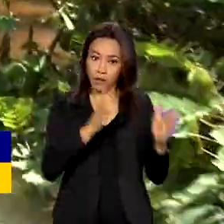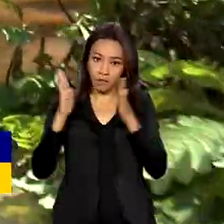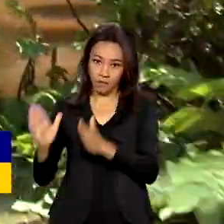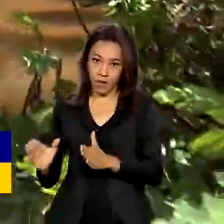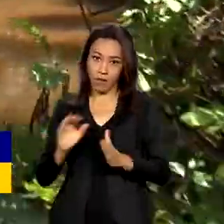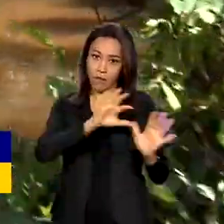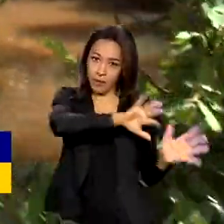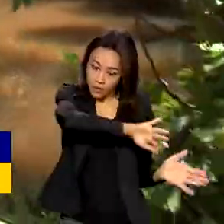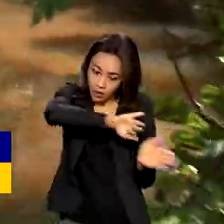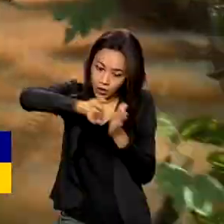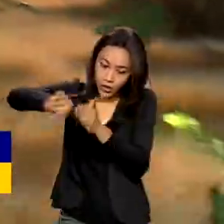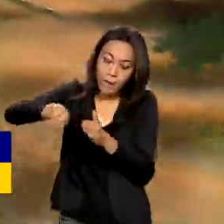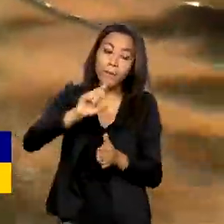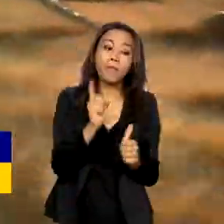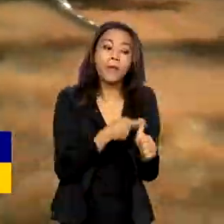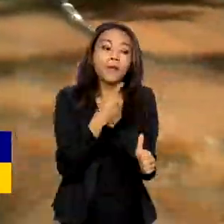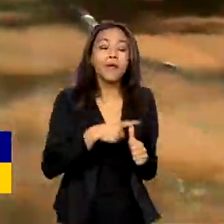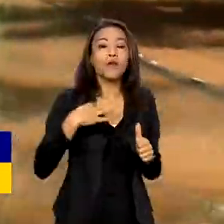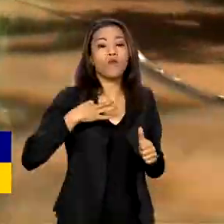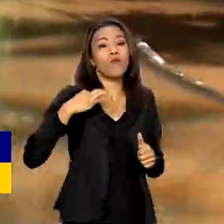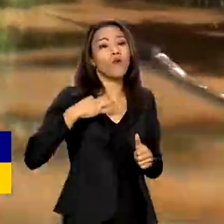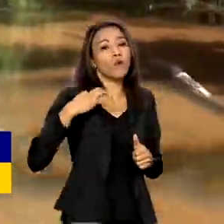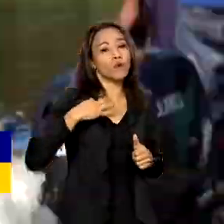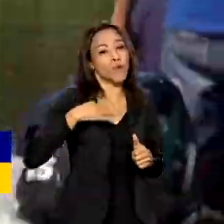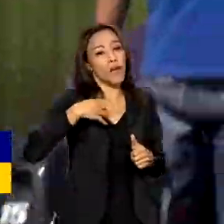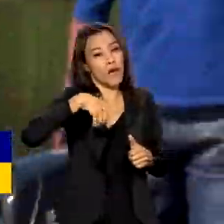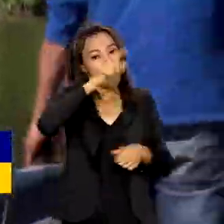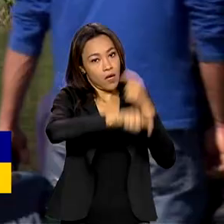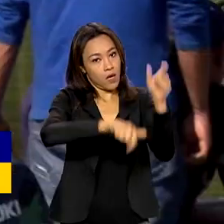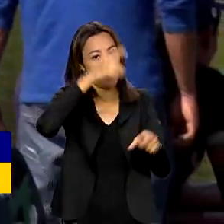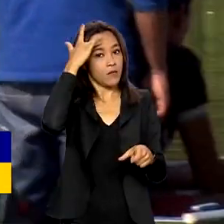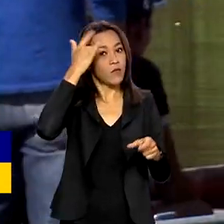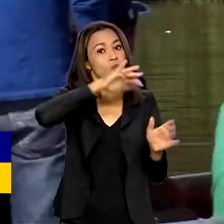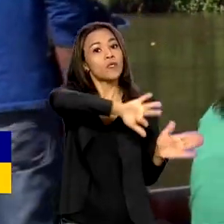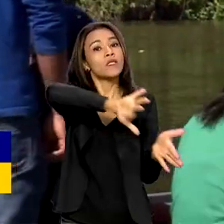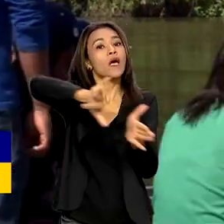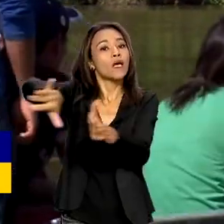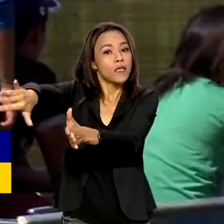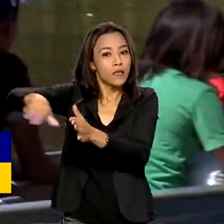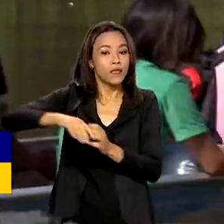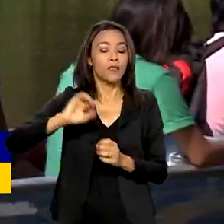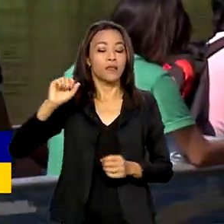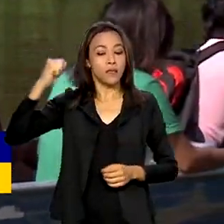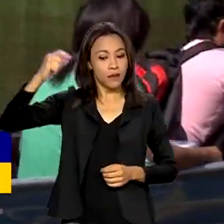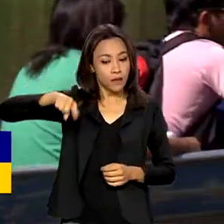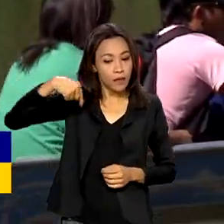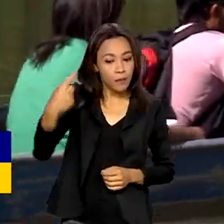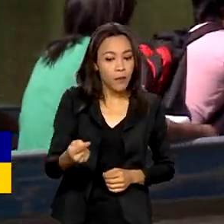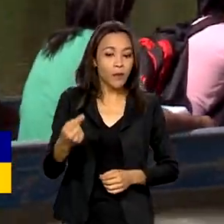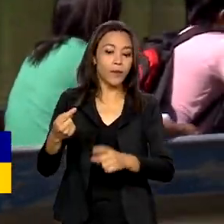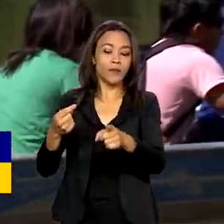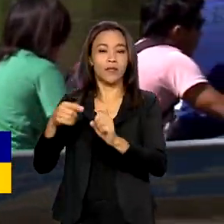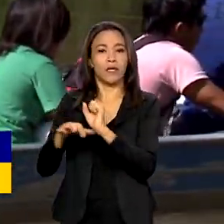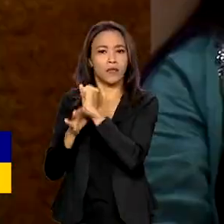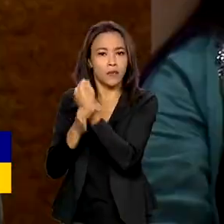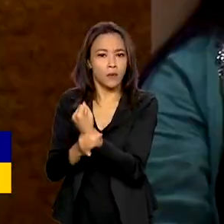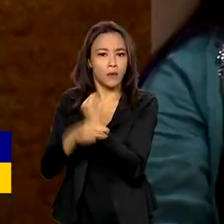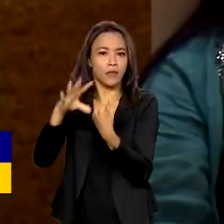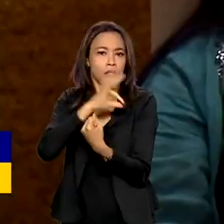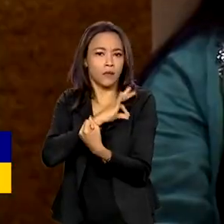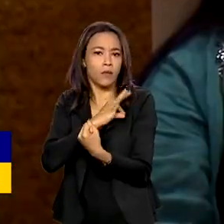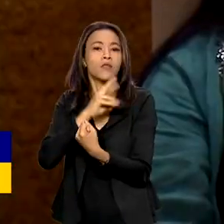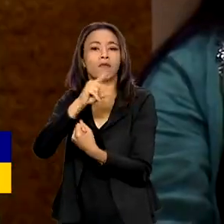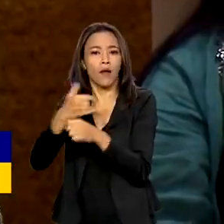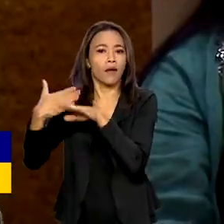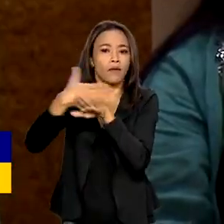primeira com a saída voluntária dos não indígenas. Em seguida, forças de segurança entrarão em campo. A